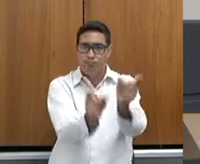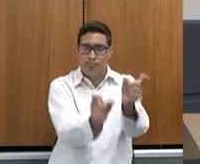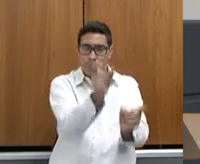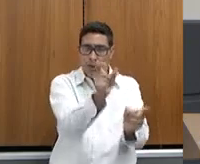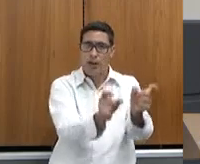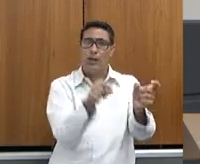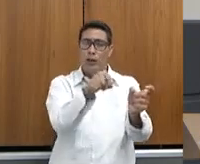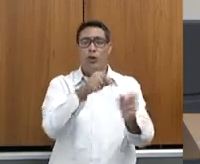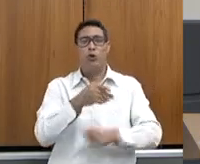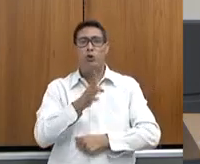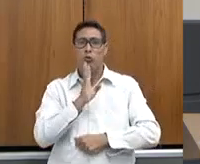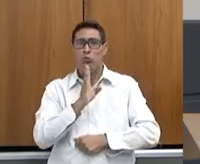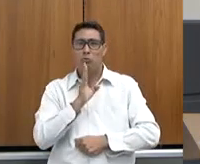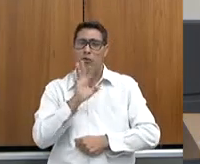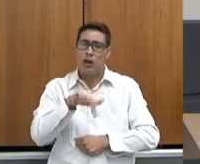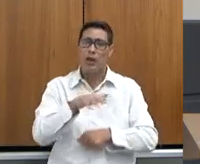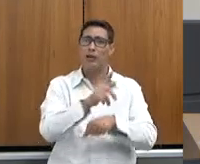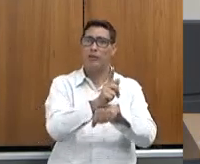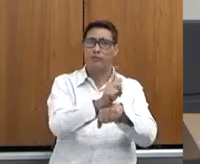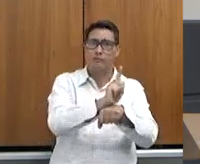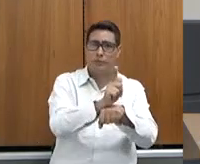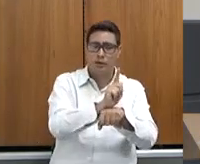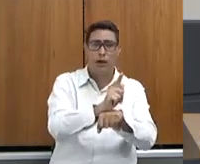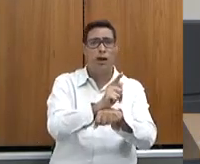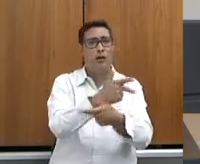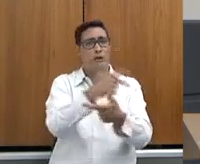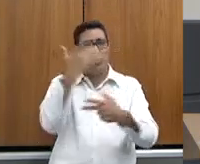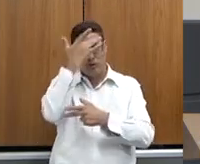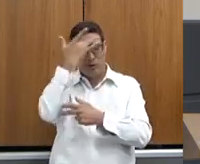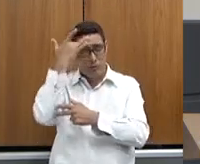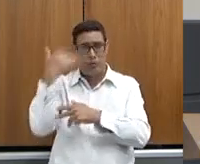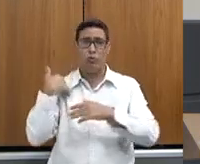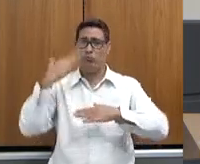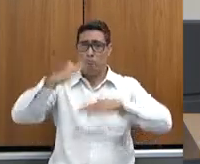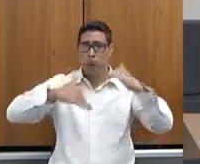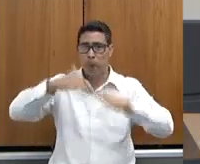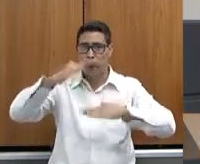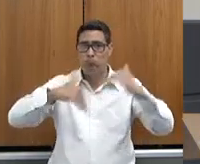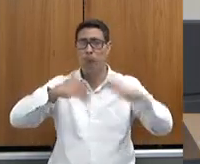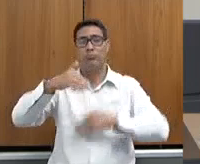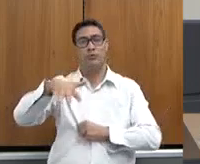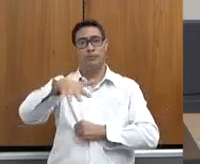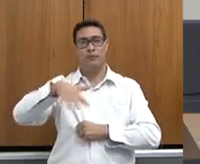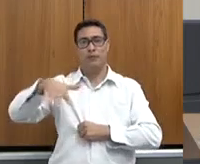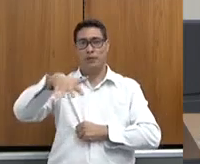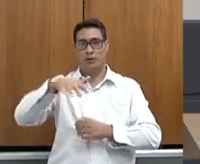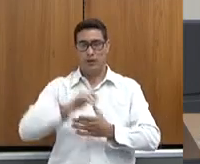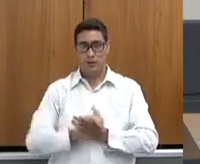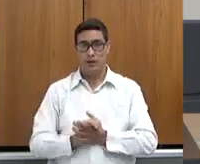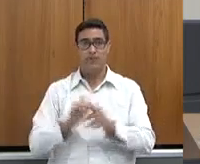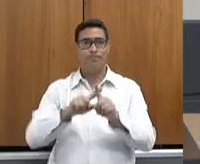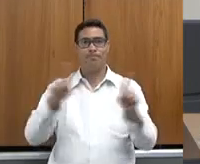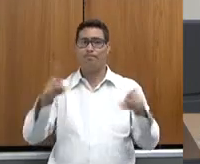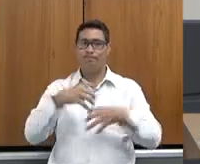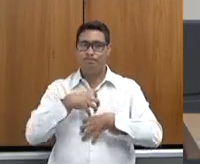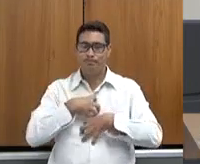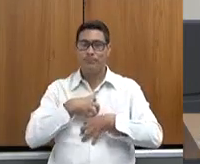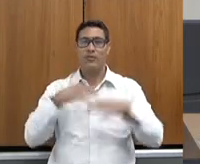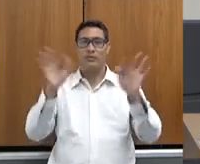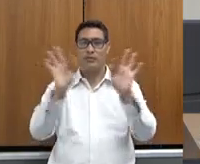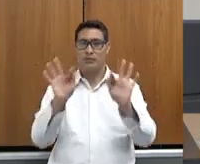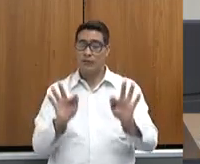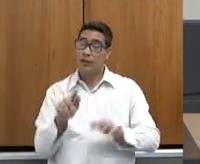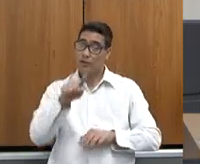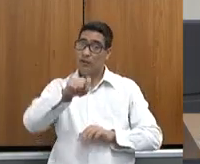de gestão e pessoas que sejam especializadas na área. fico feliz, Tales, você, como engenheiro agrônomo,